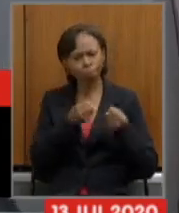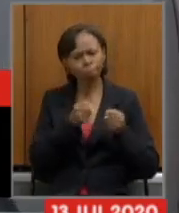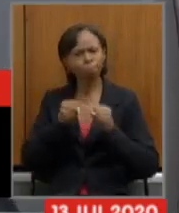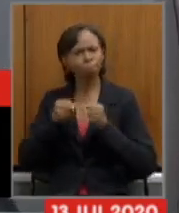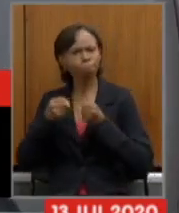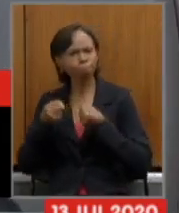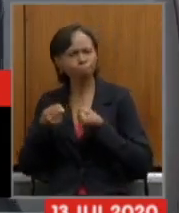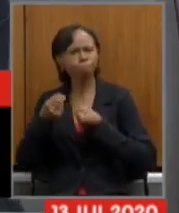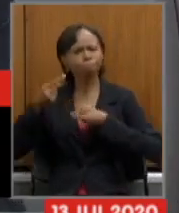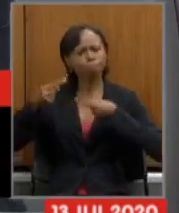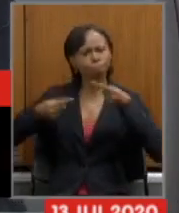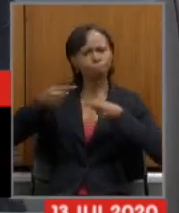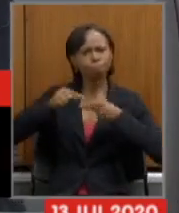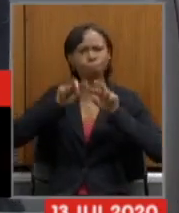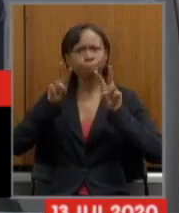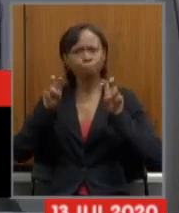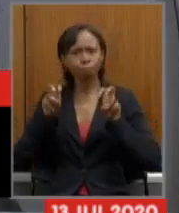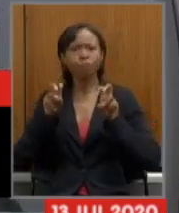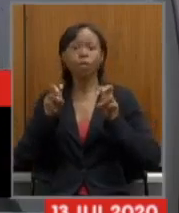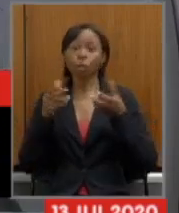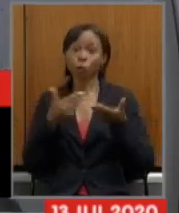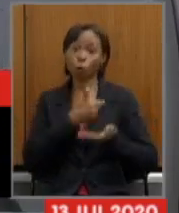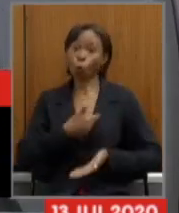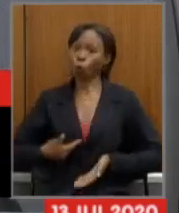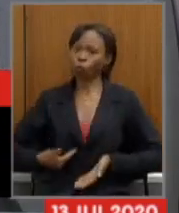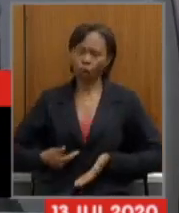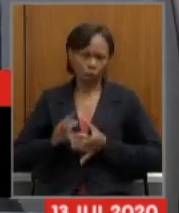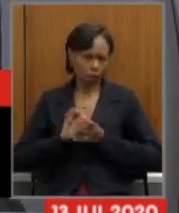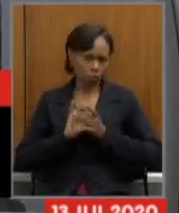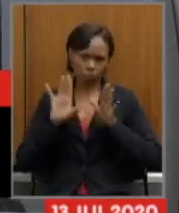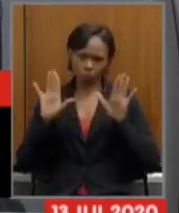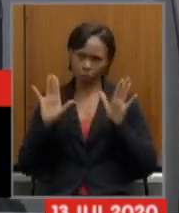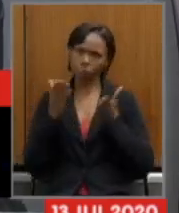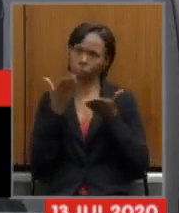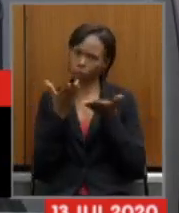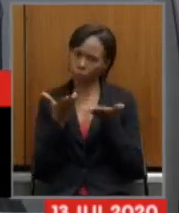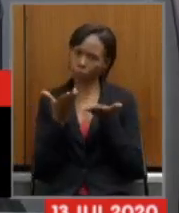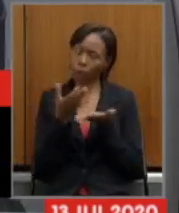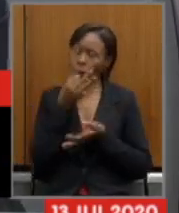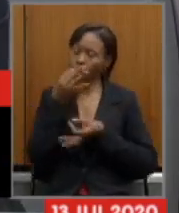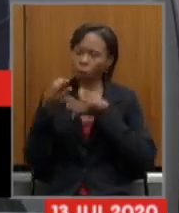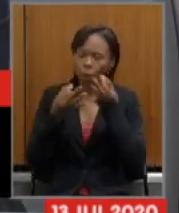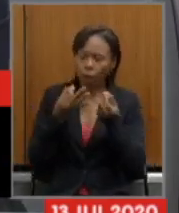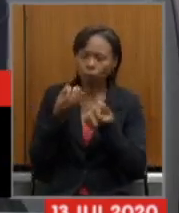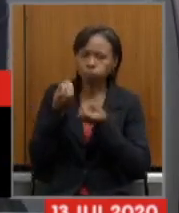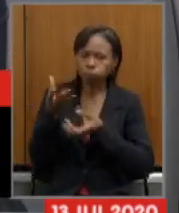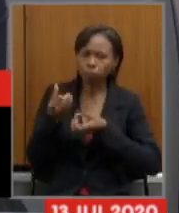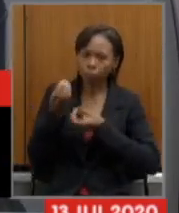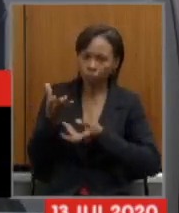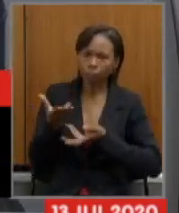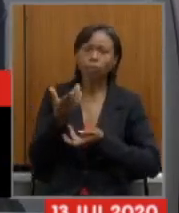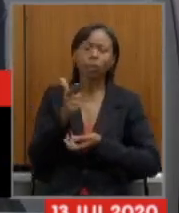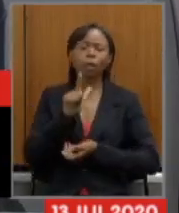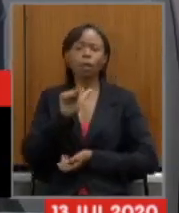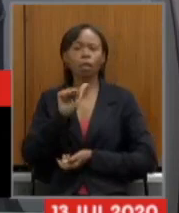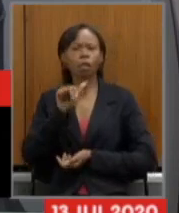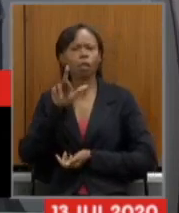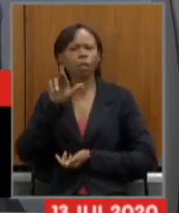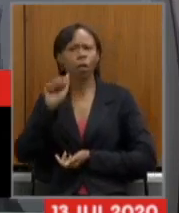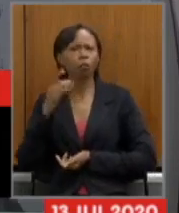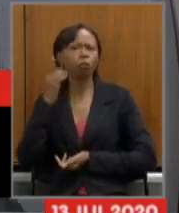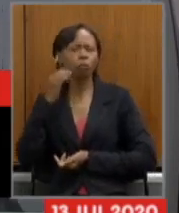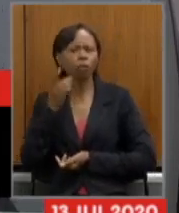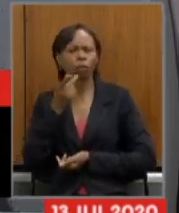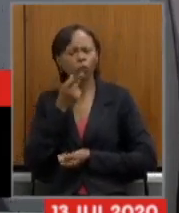debate e também colocar o governo do estado à disposição dos senhores para demais informações deputada laura fez uma defesa muito